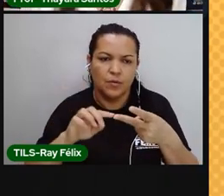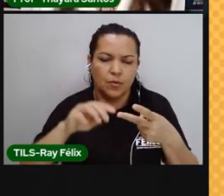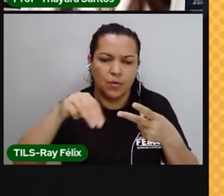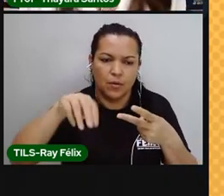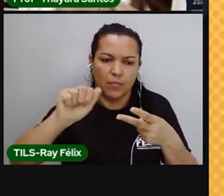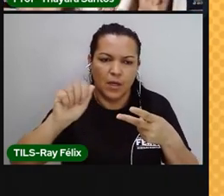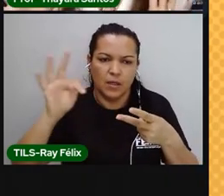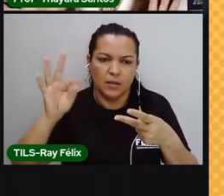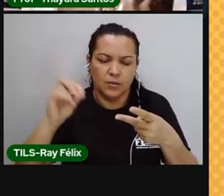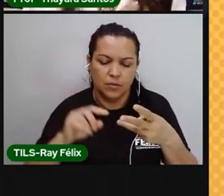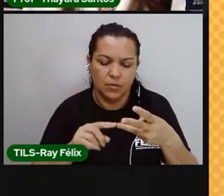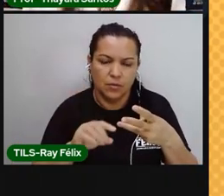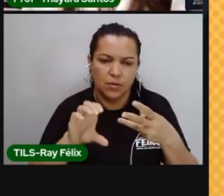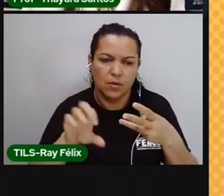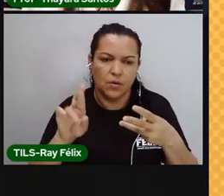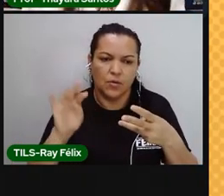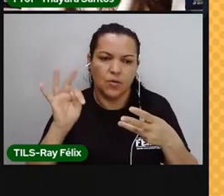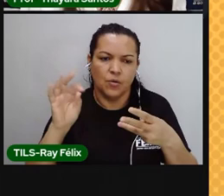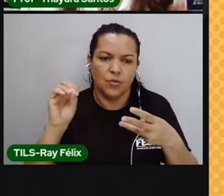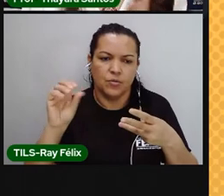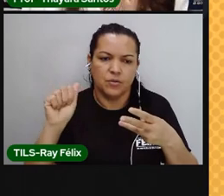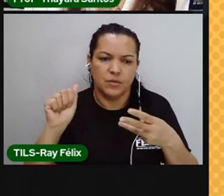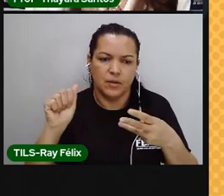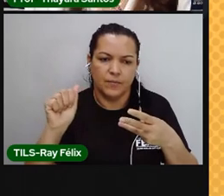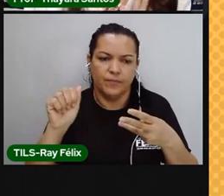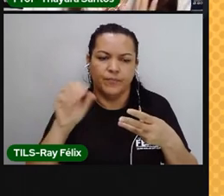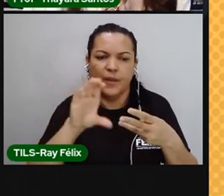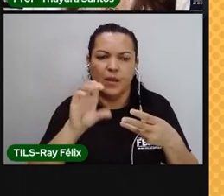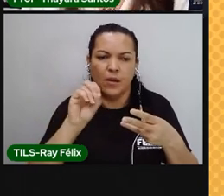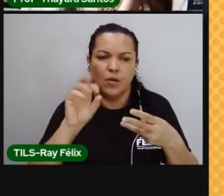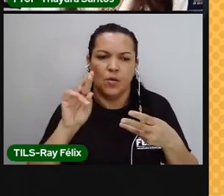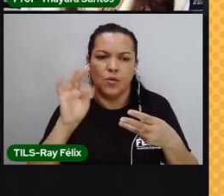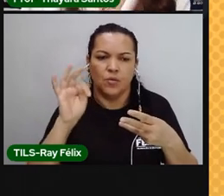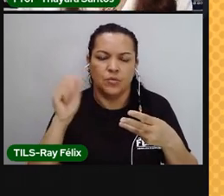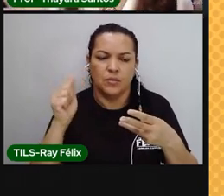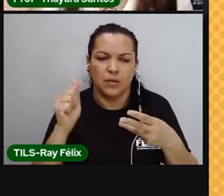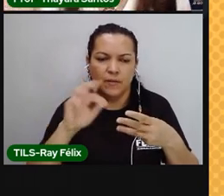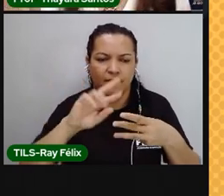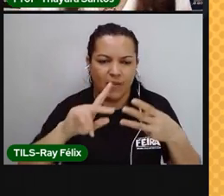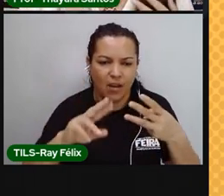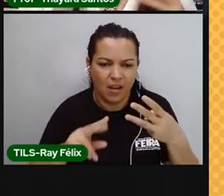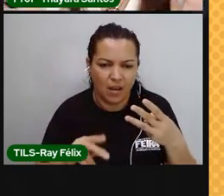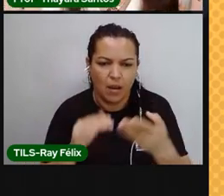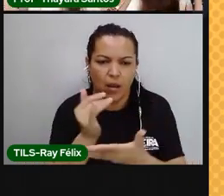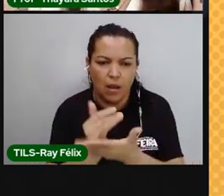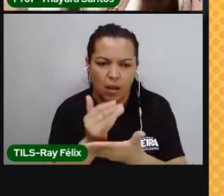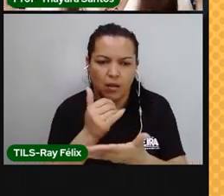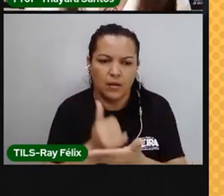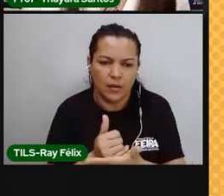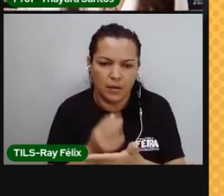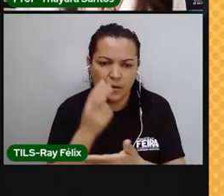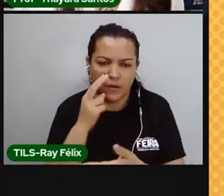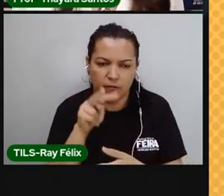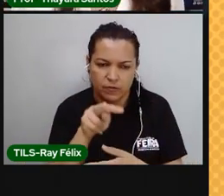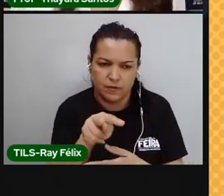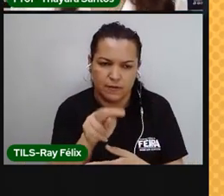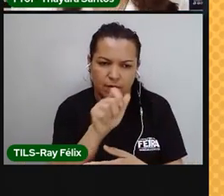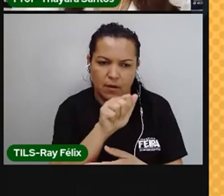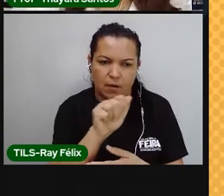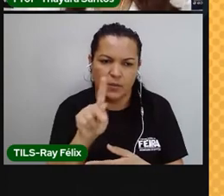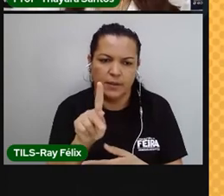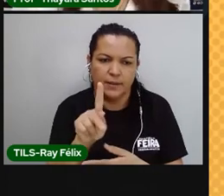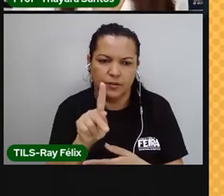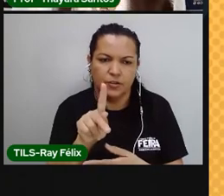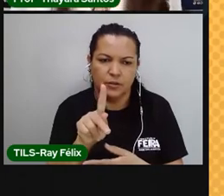atmosfera. Então, a gente consegue ver todas essas camadas nesse aplicativo. Existem vários outros, mas esse daí é um dos mais legais. Então,